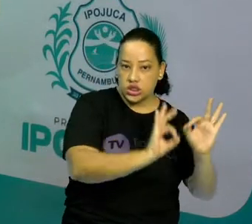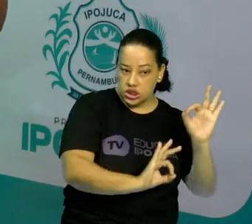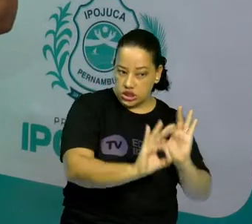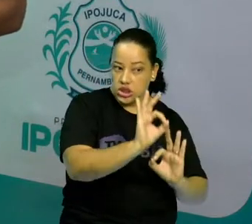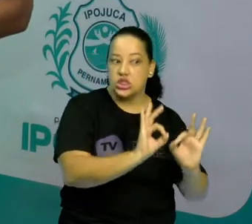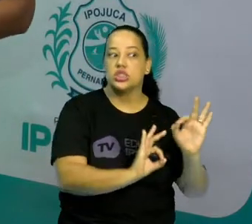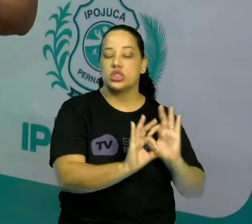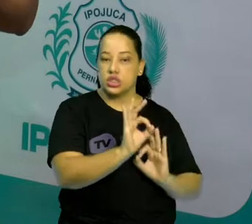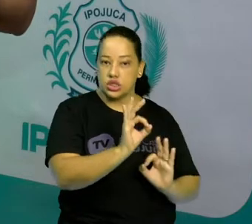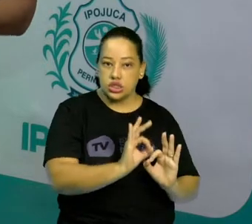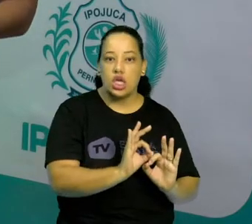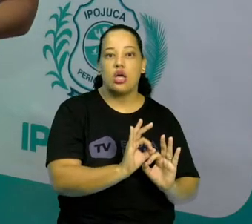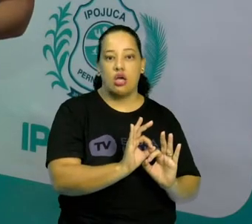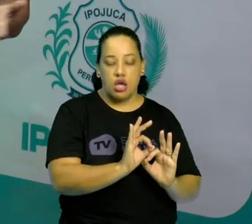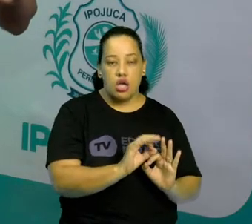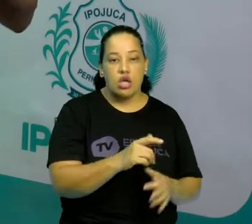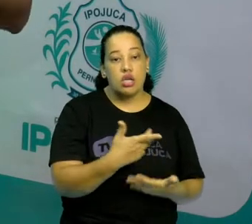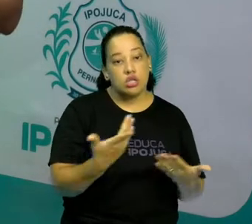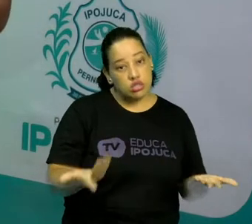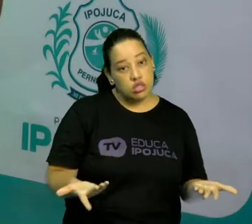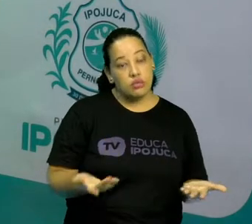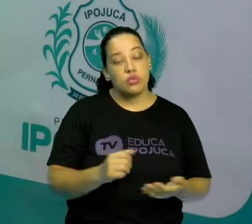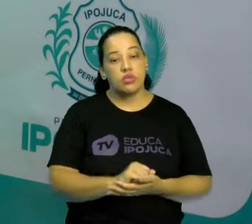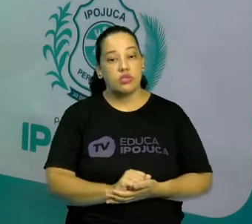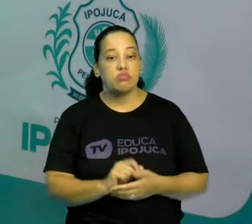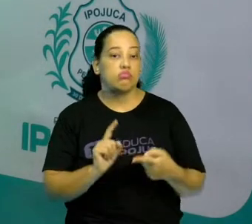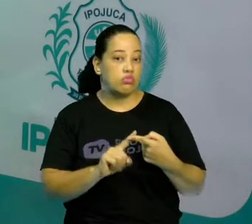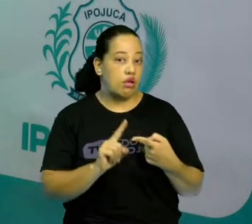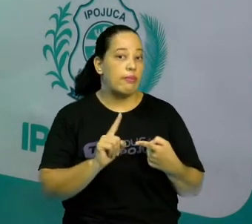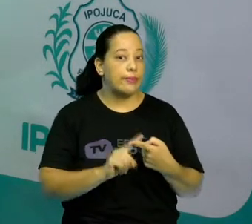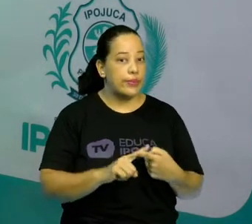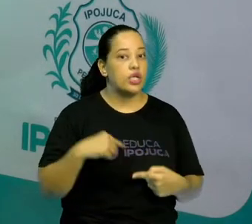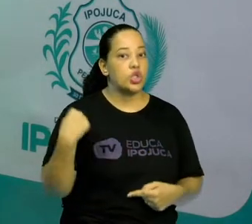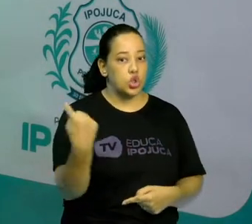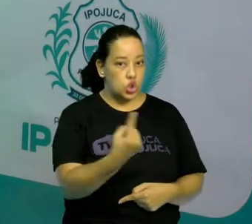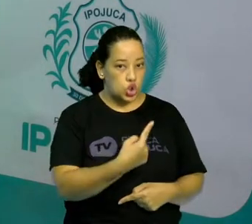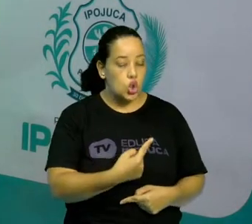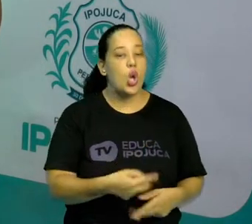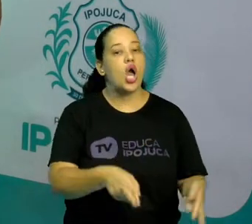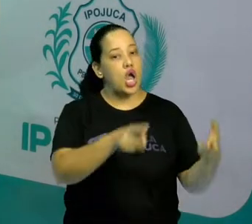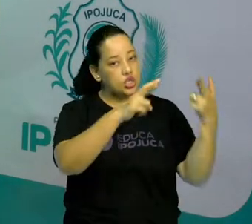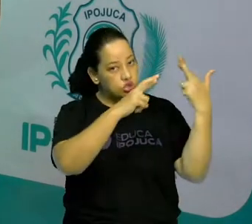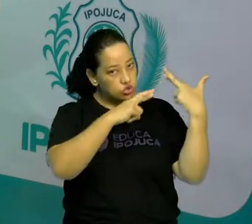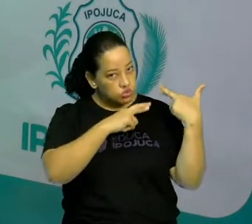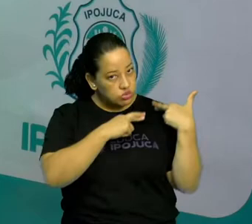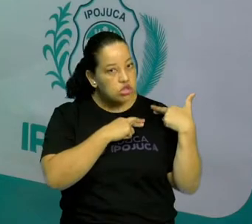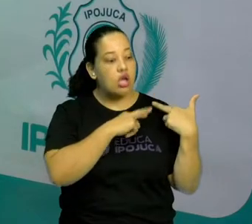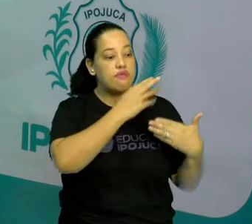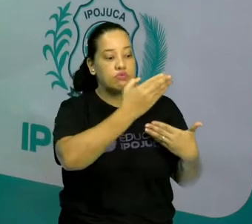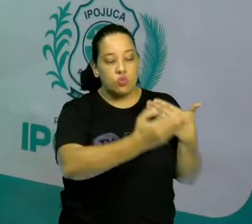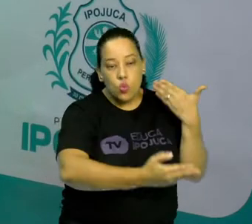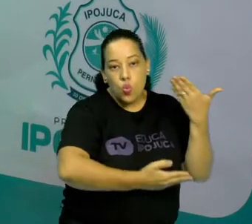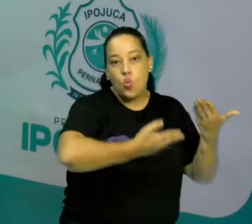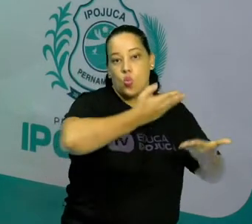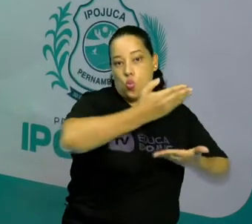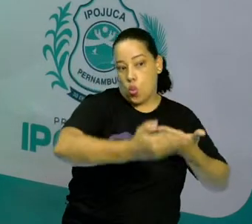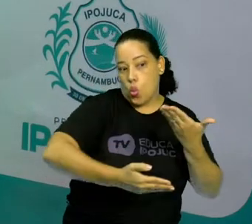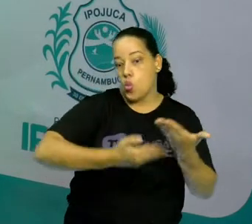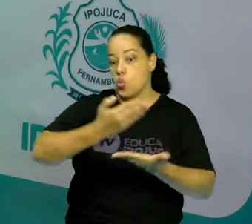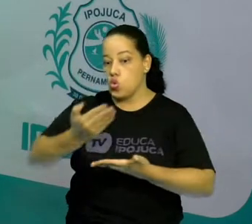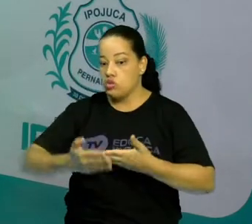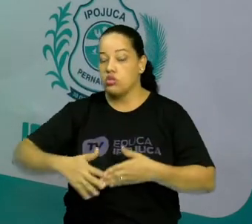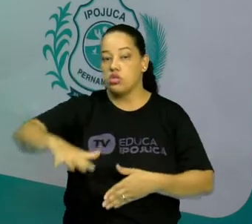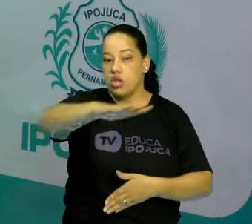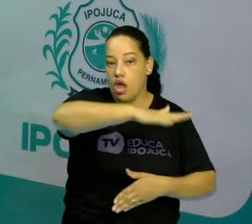cuidar daqueles espaços. E, claro, lembrar que também somos responsáveis pelo cuidado desses espaços, desses